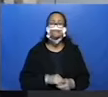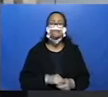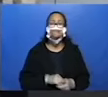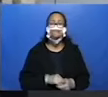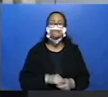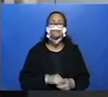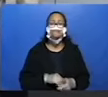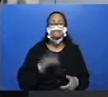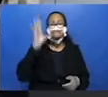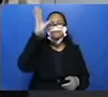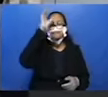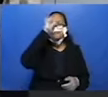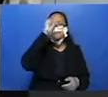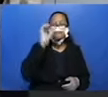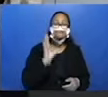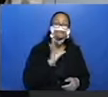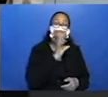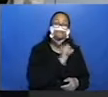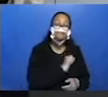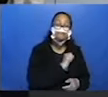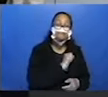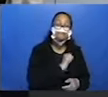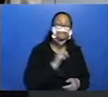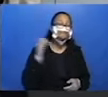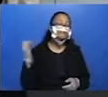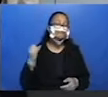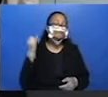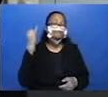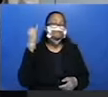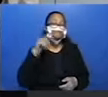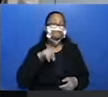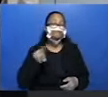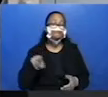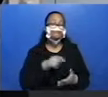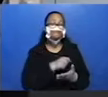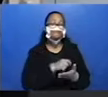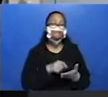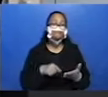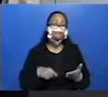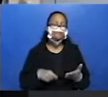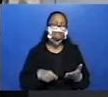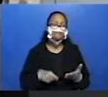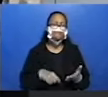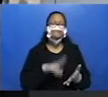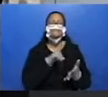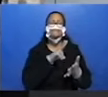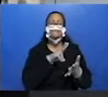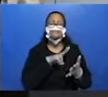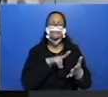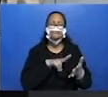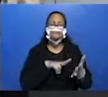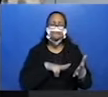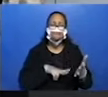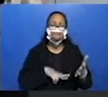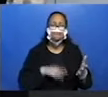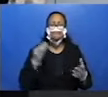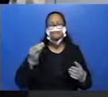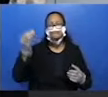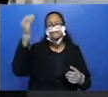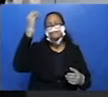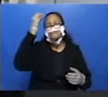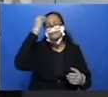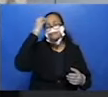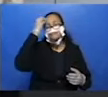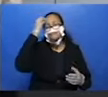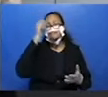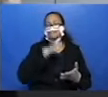Para aprender rápido, é importante que você escreva e leia bastante para memorizar a